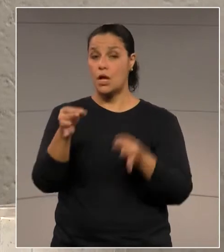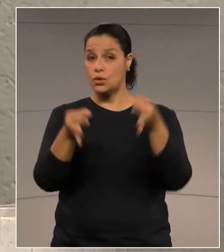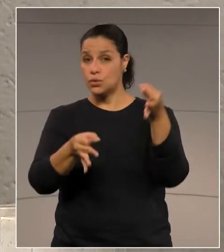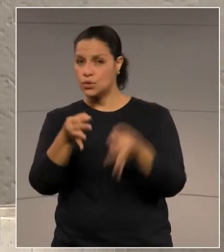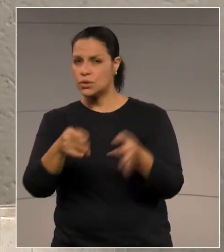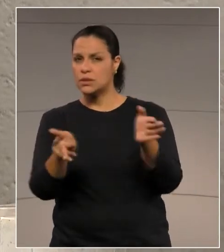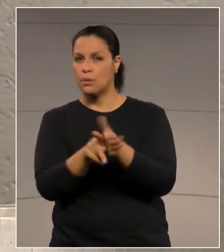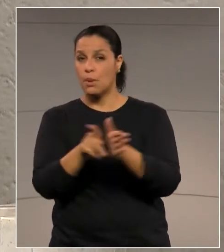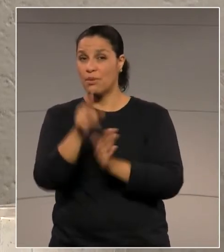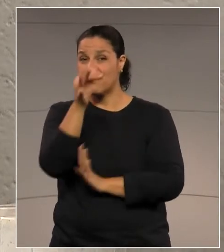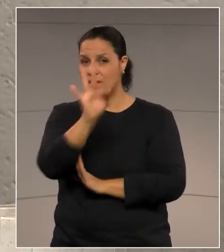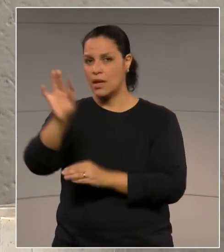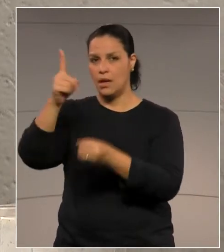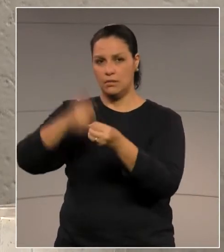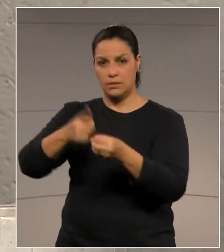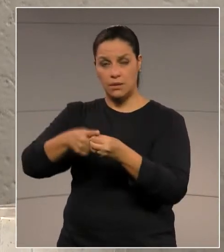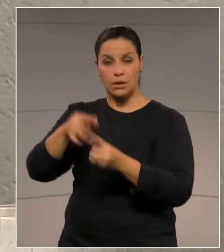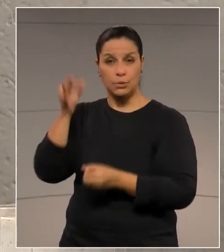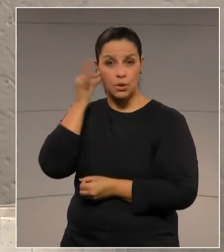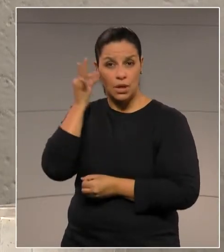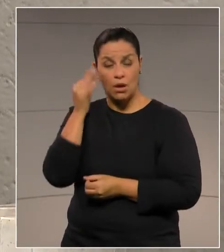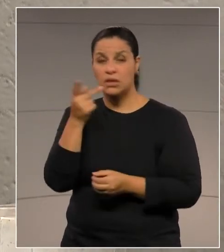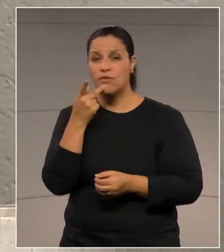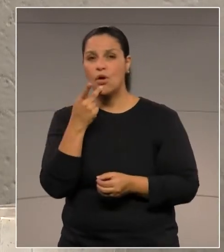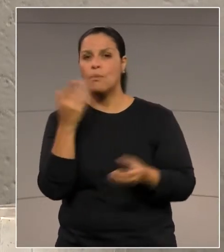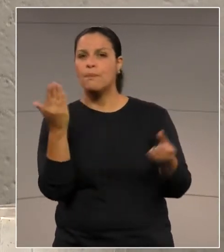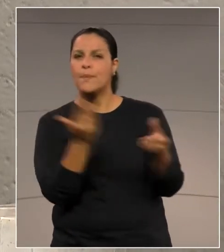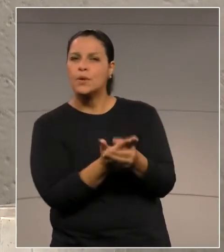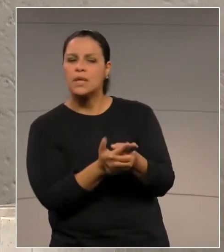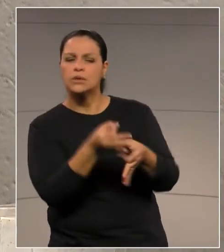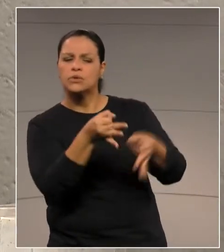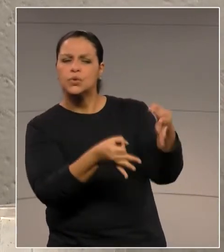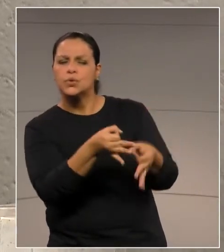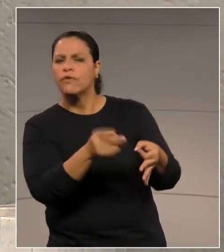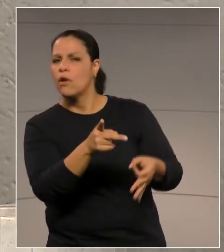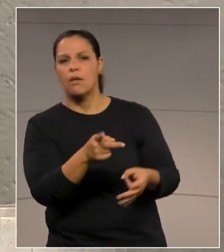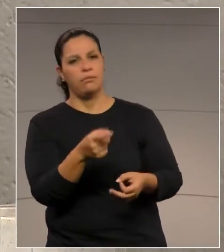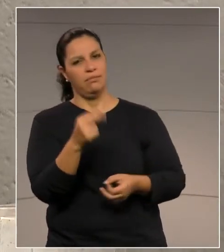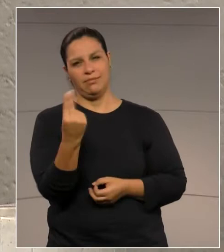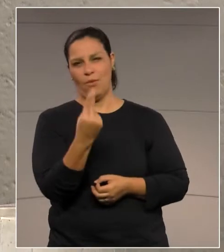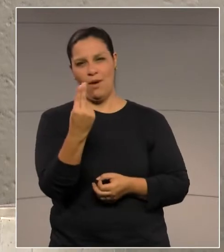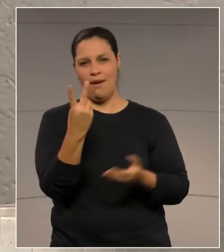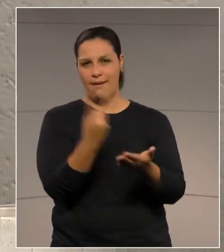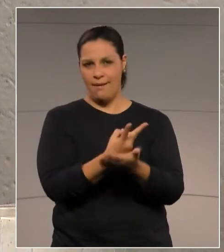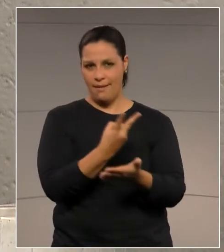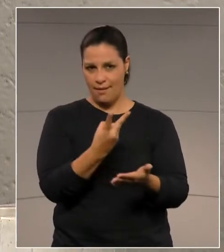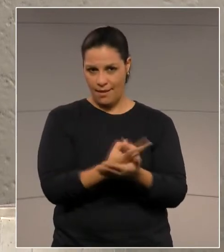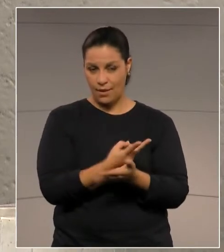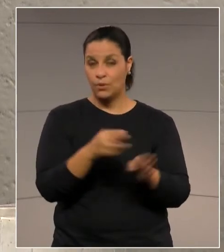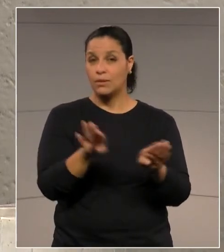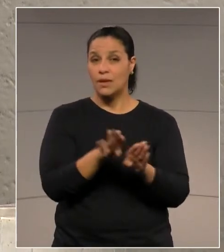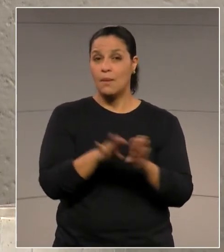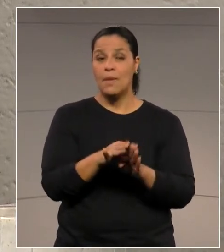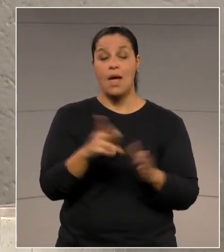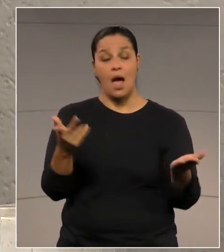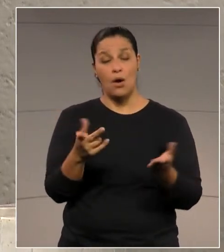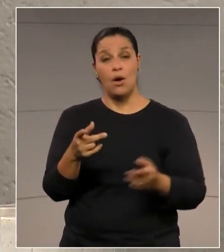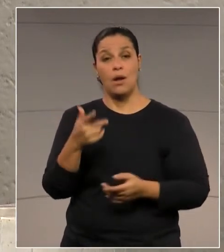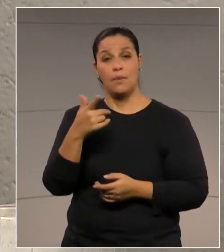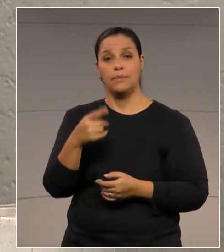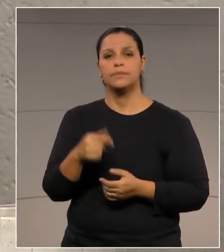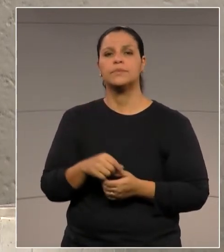Grossa julgou, então, improcedente e inocentou